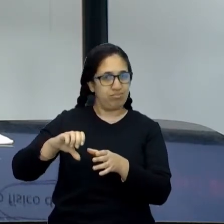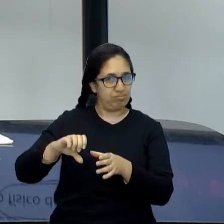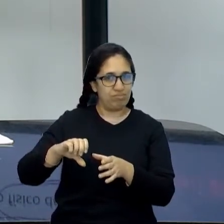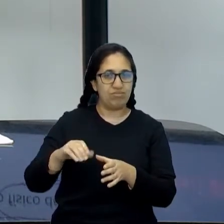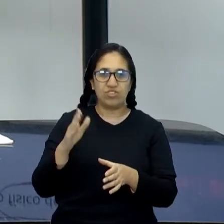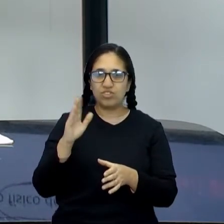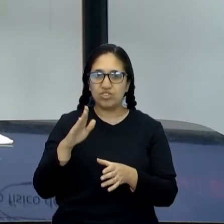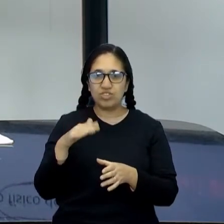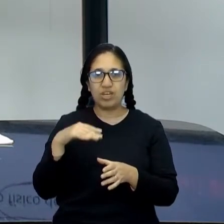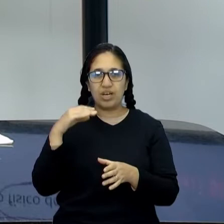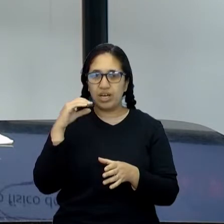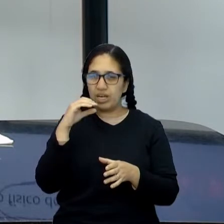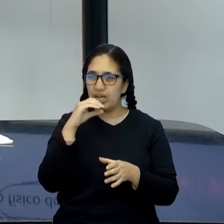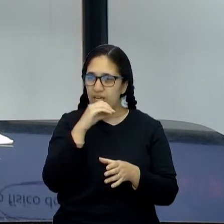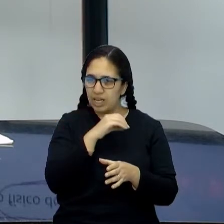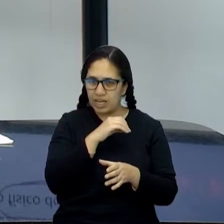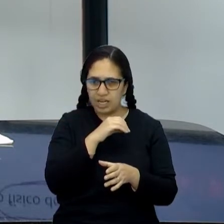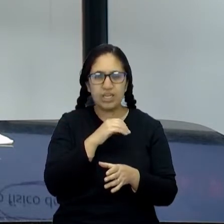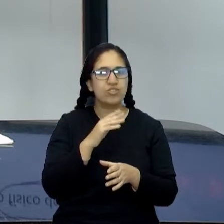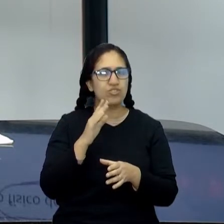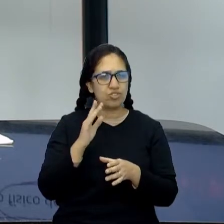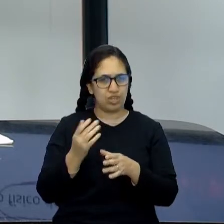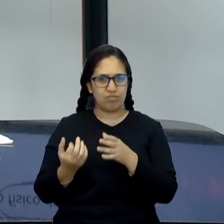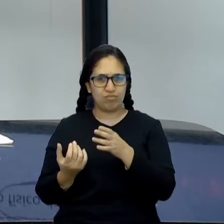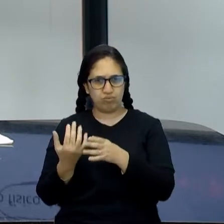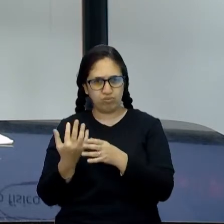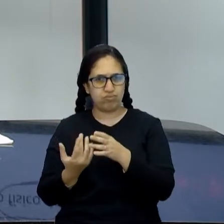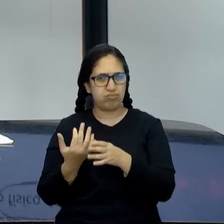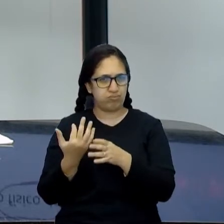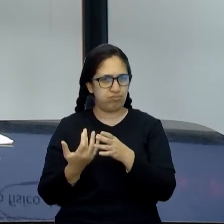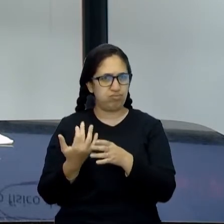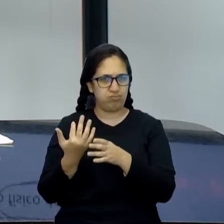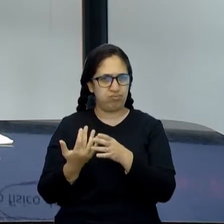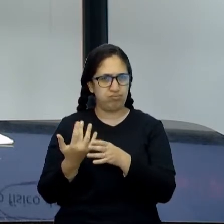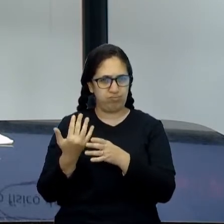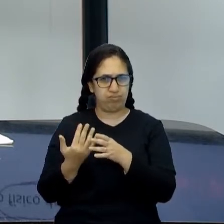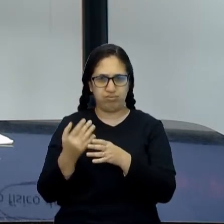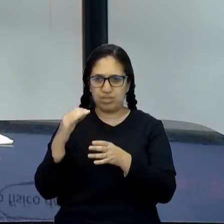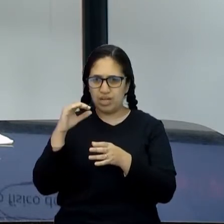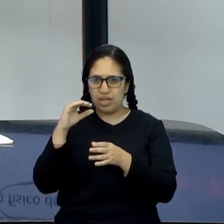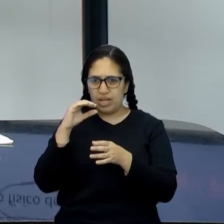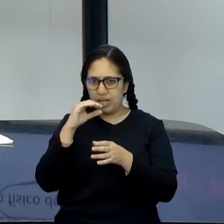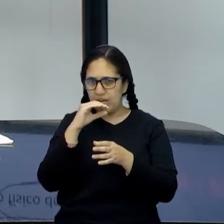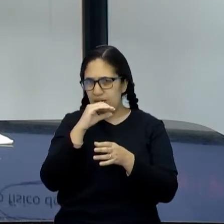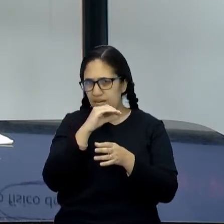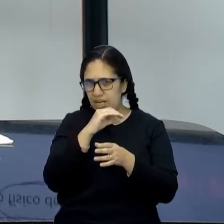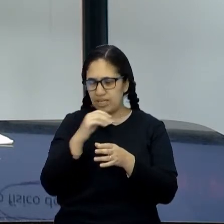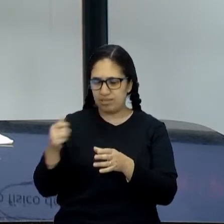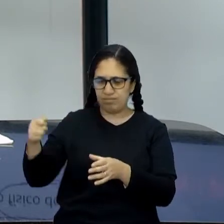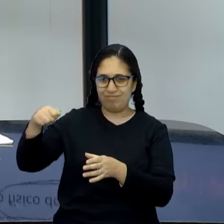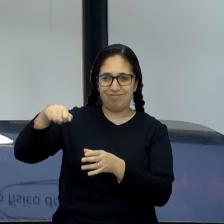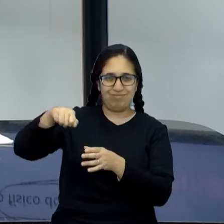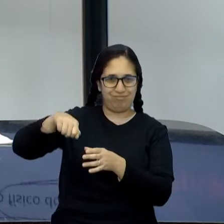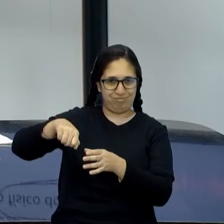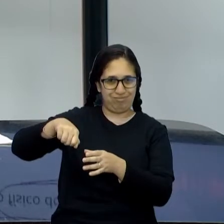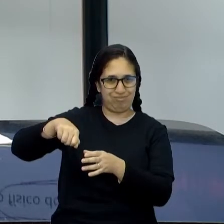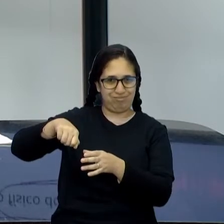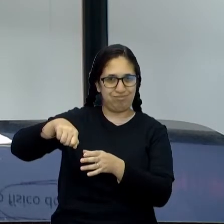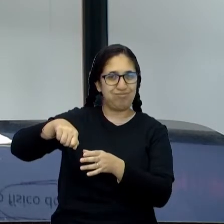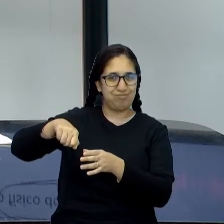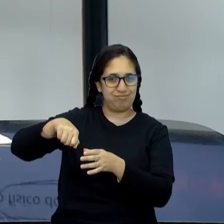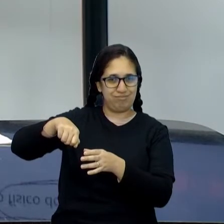Que nós já viemos aqui de antemão. Fervemos isso aqui com um negócio chamado rabo quente, que eu aprendi, né? Faz pouco tempo. Ou uma